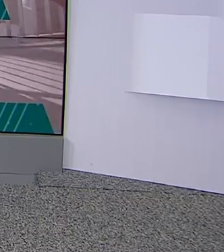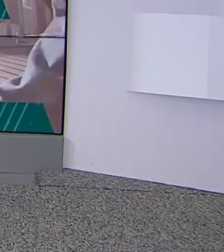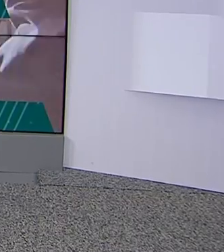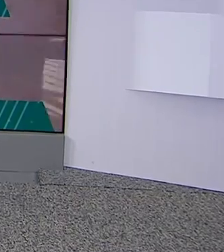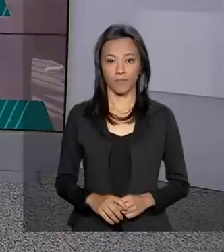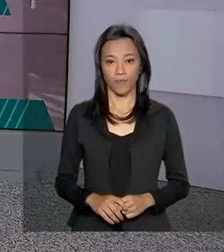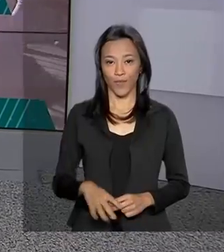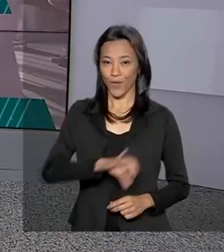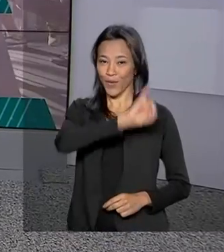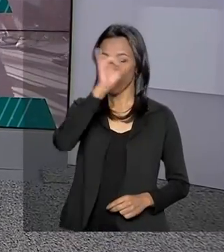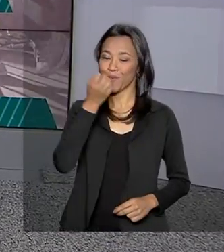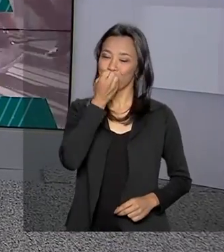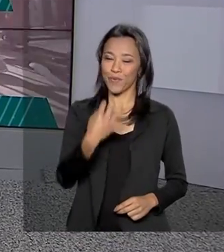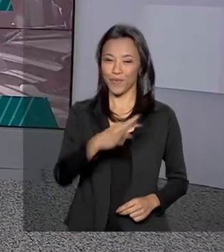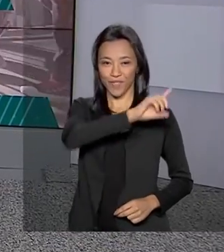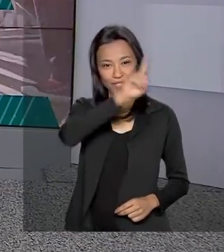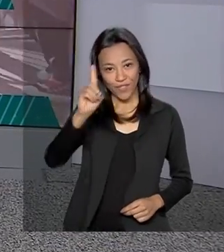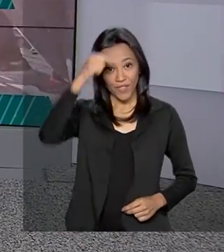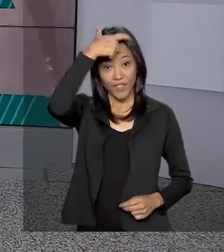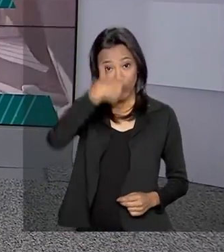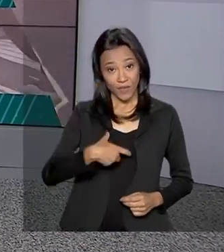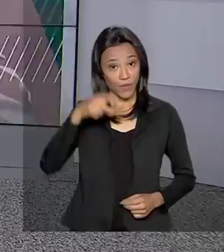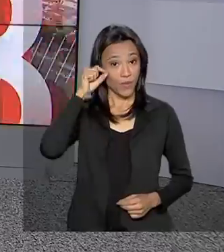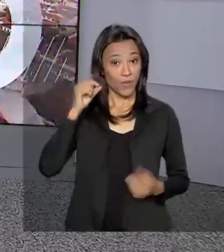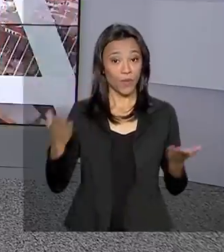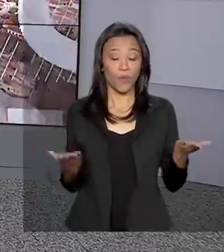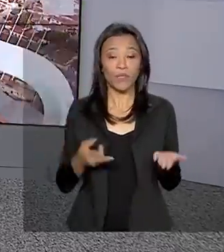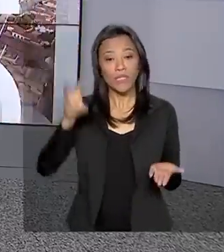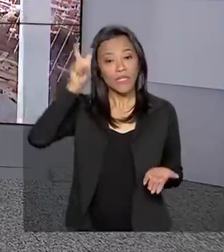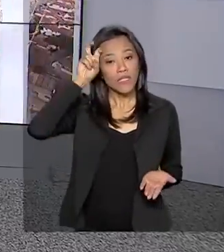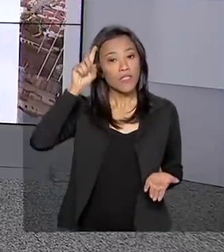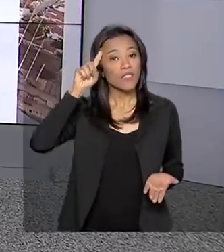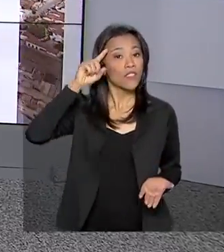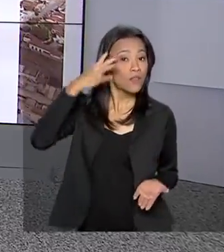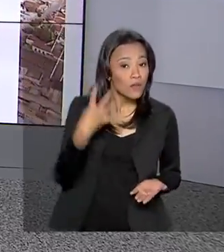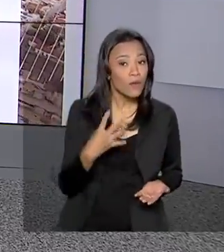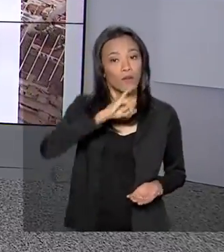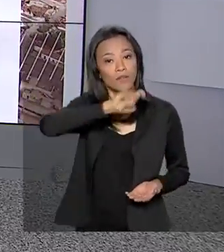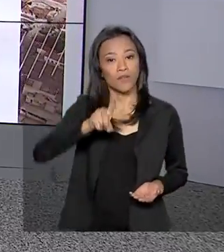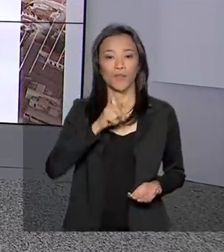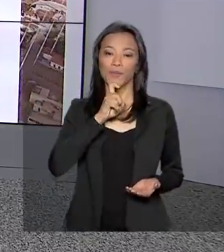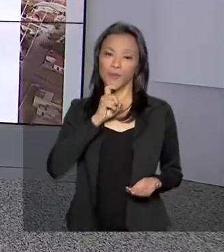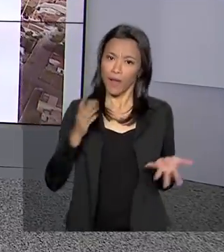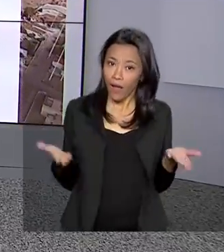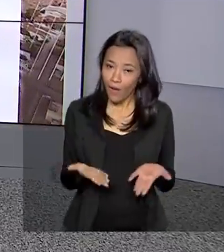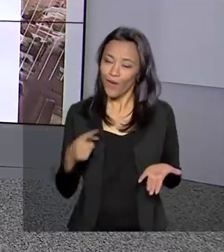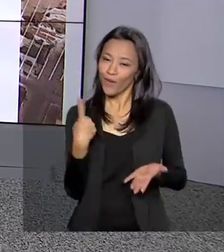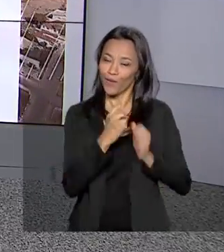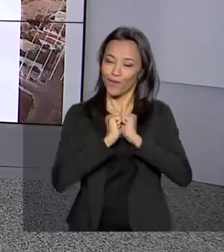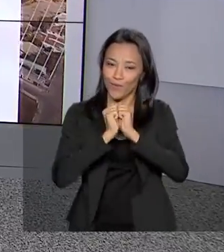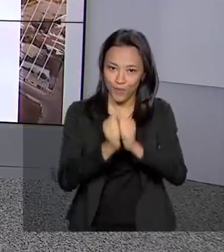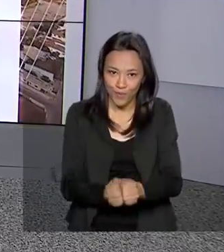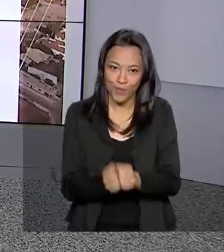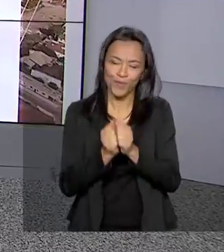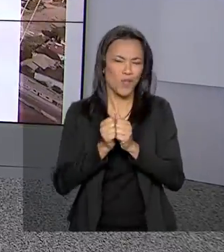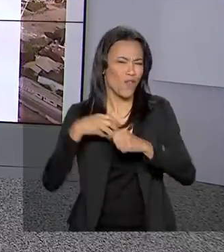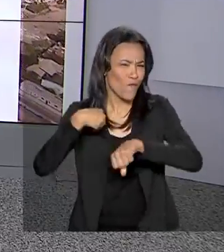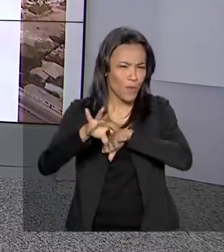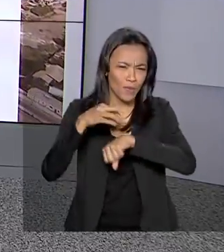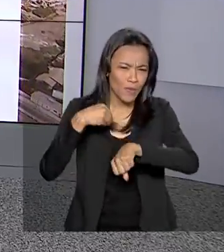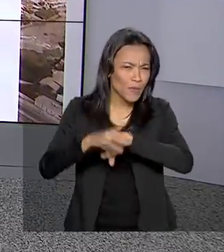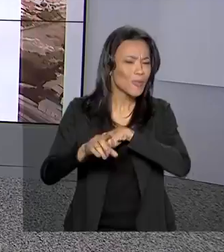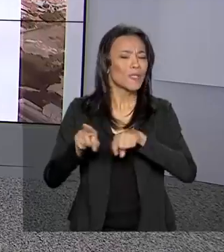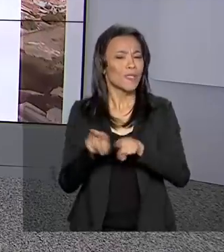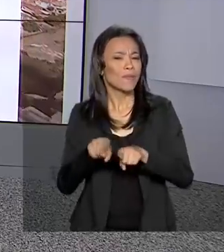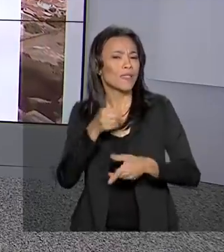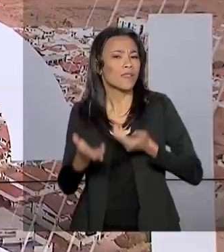Olá, muito bom dia. Eu sou Carla Vatier. Hoje é quinta-feira, 4 de julho. A partir de agora, estamos juntos no Brasil em Dia com muita informação